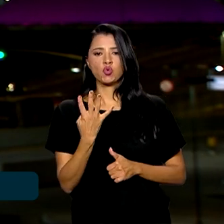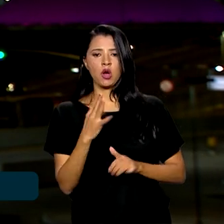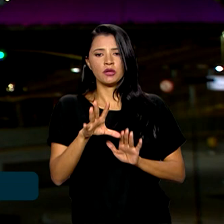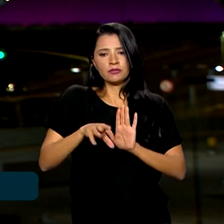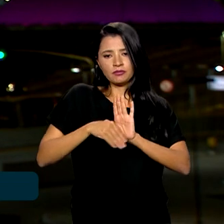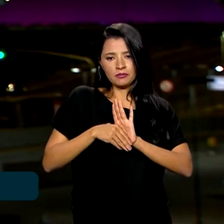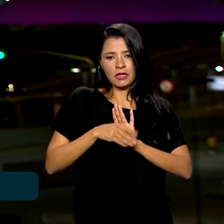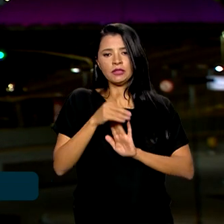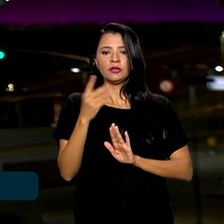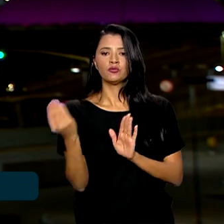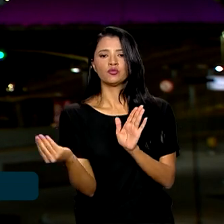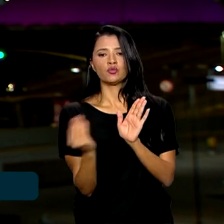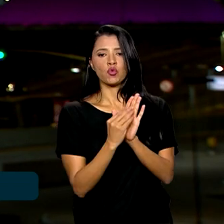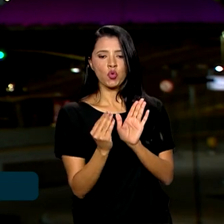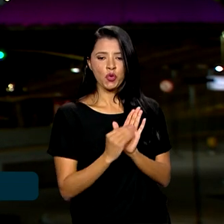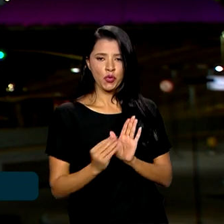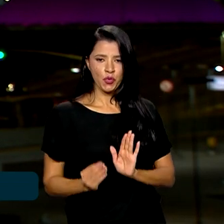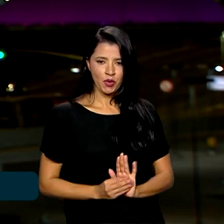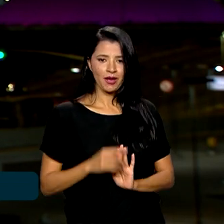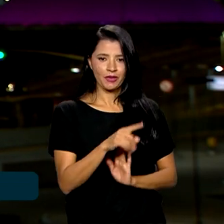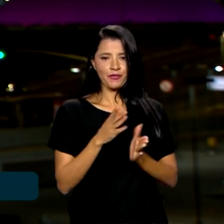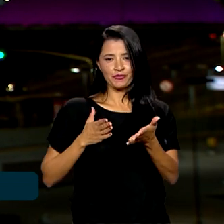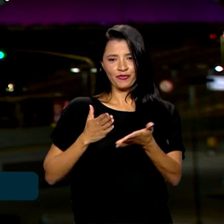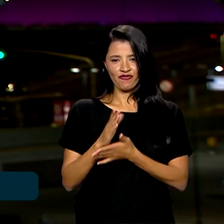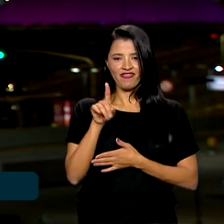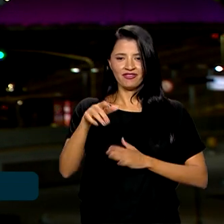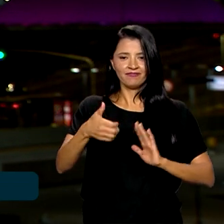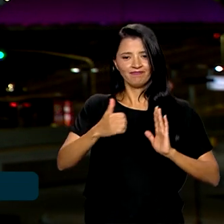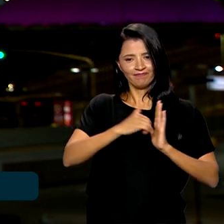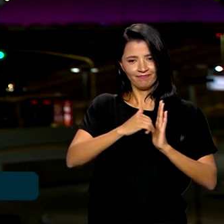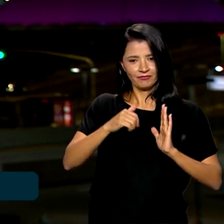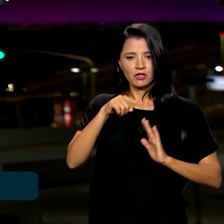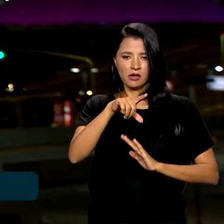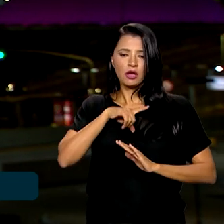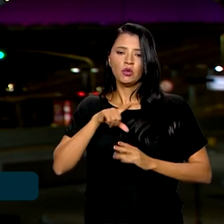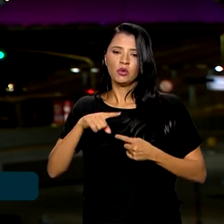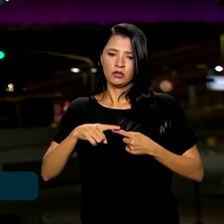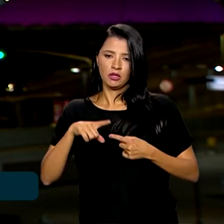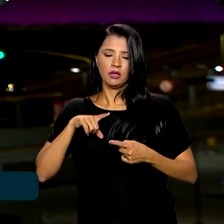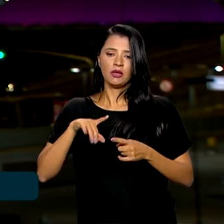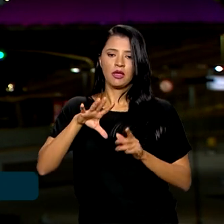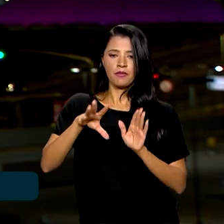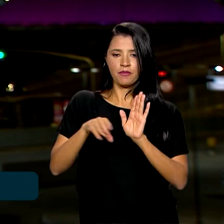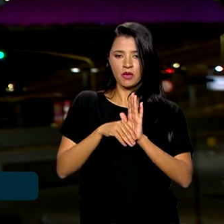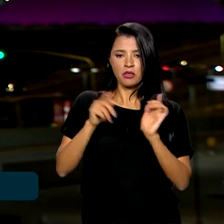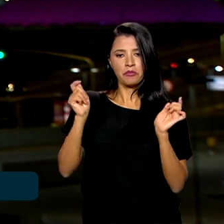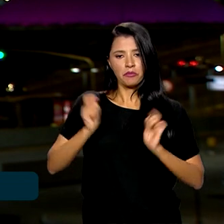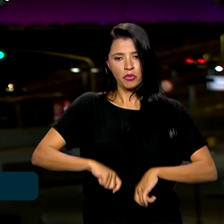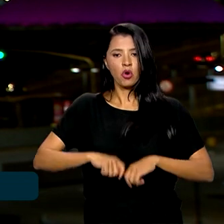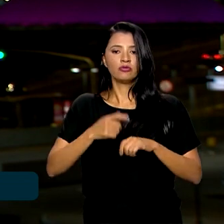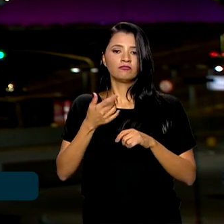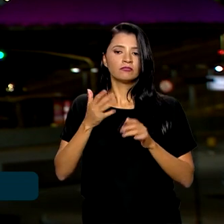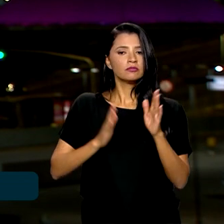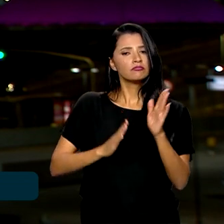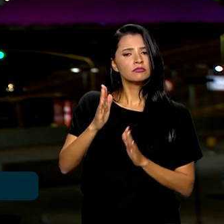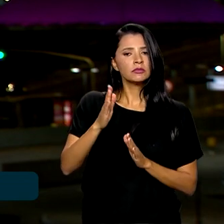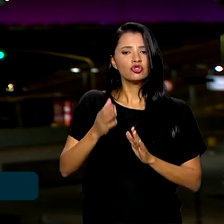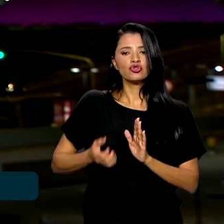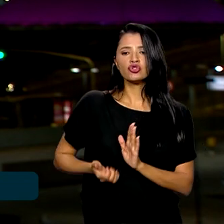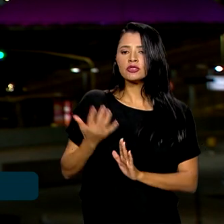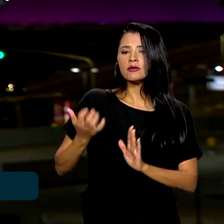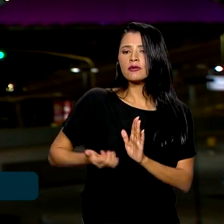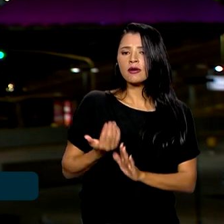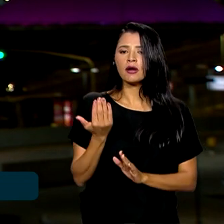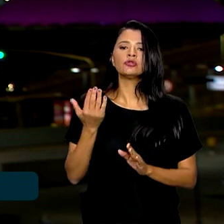que foram inseridas na matéria aprovada no Senado. Entre elas está a emenda que permite a previsão de despesas